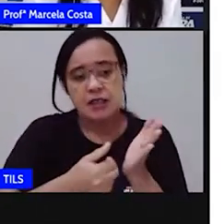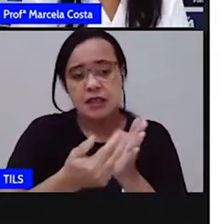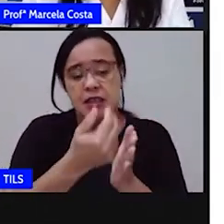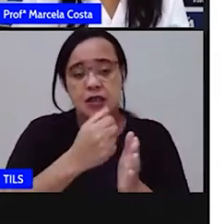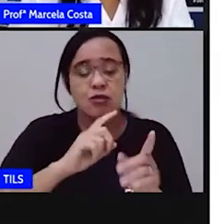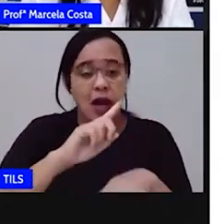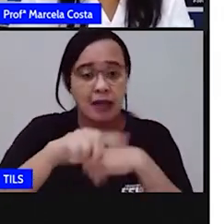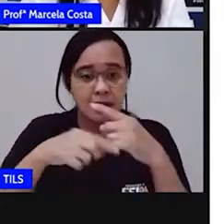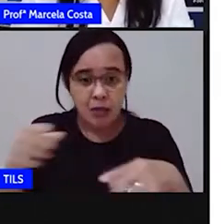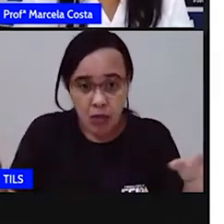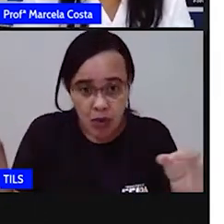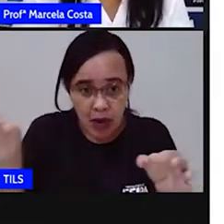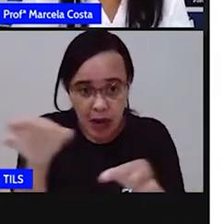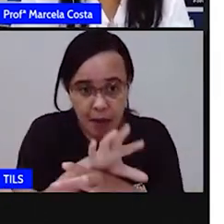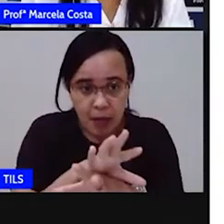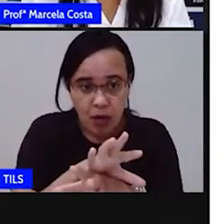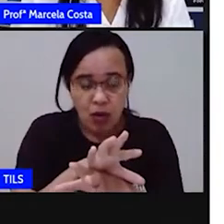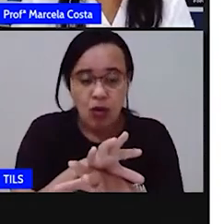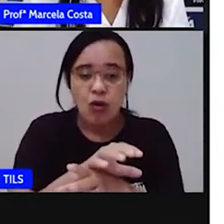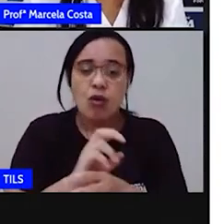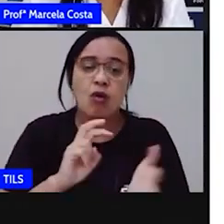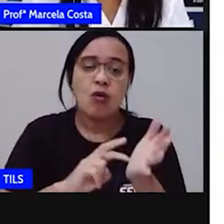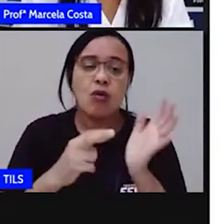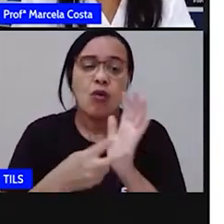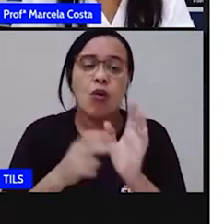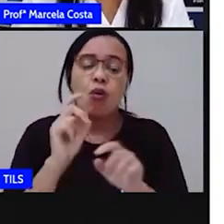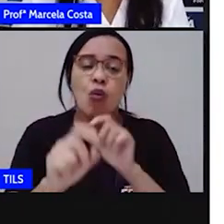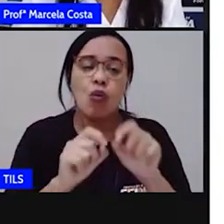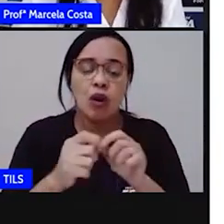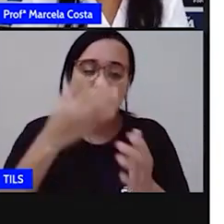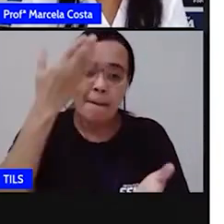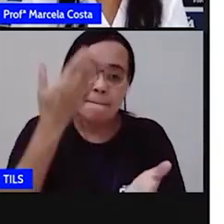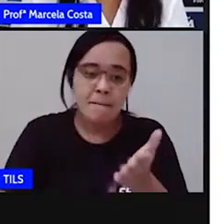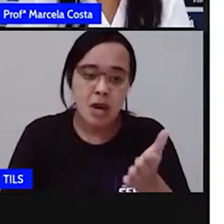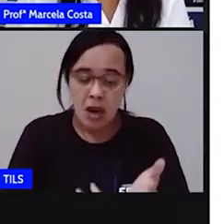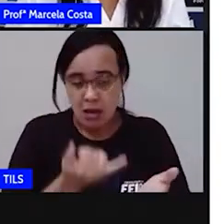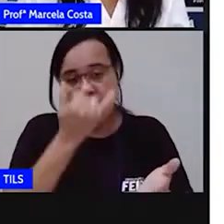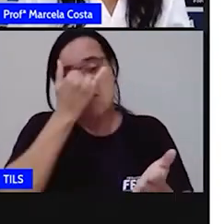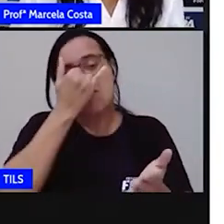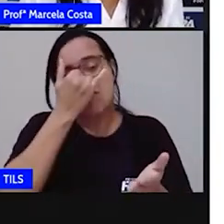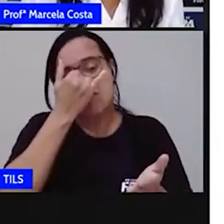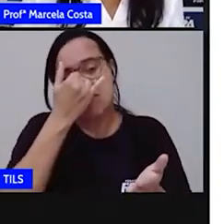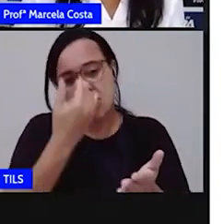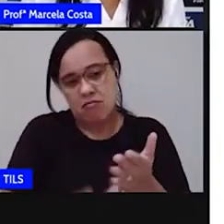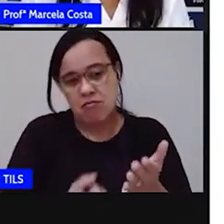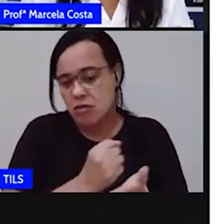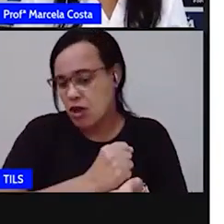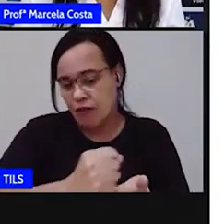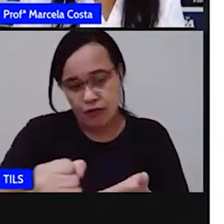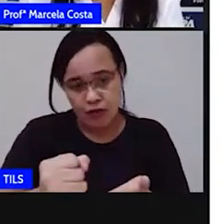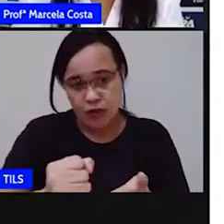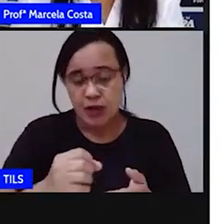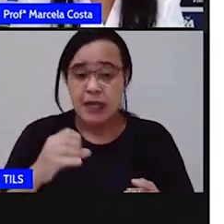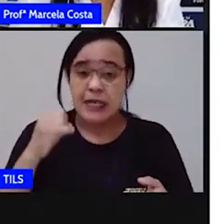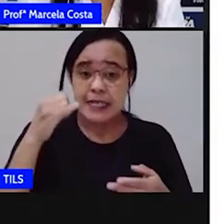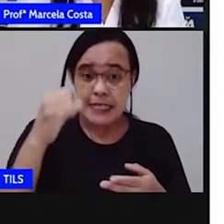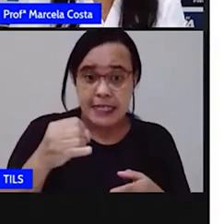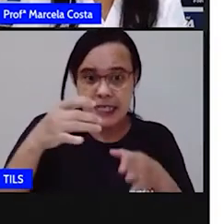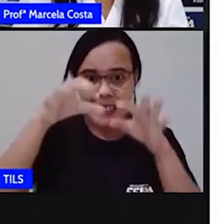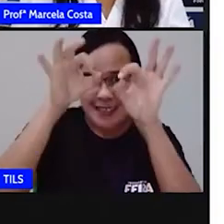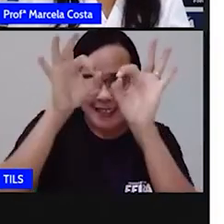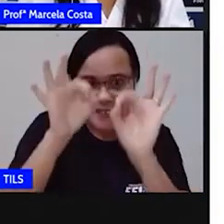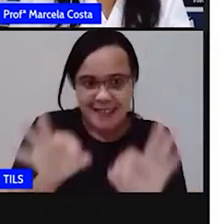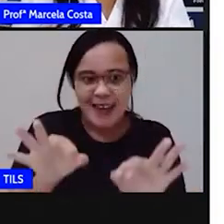completo, significa que ela perdeu, que ela errou o jogo. Se ela acertar,